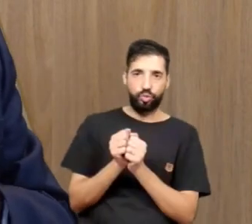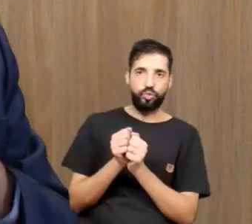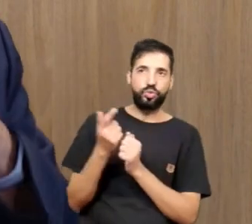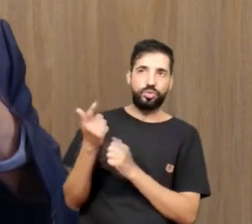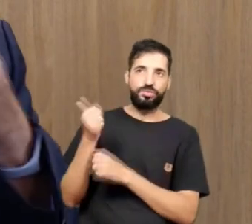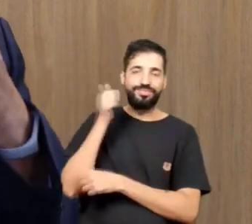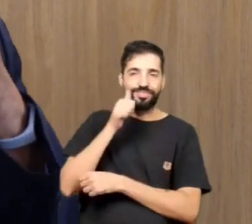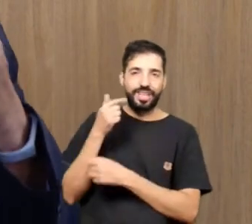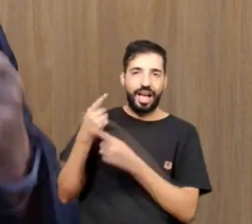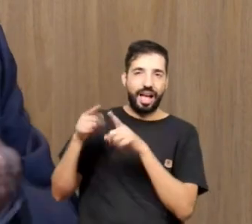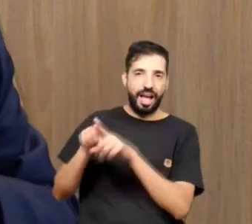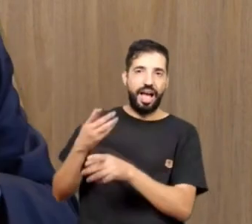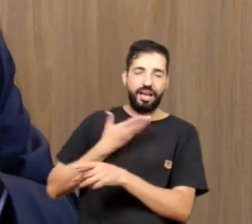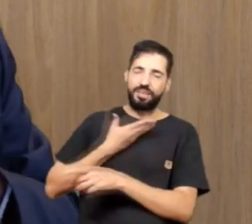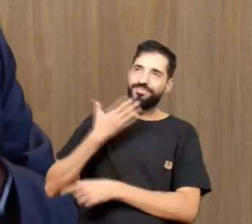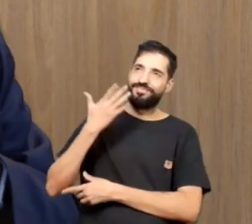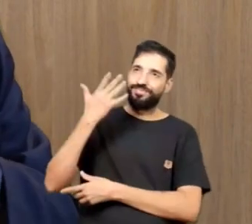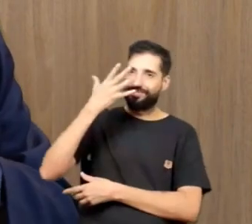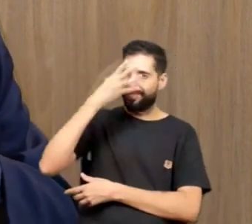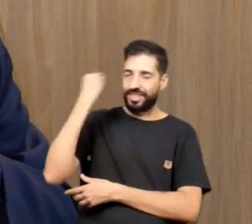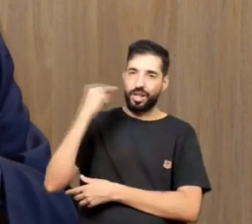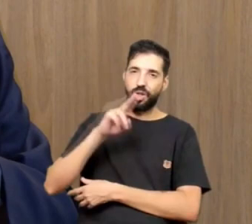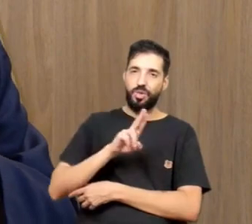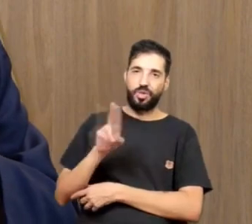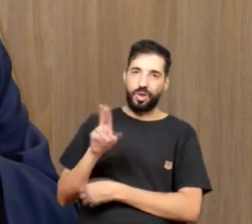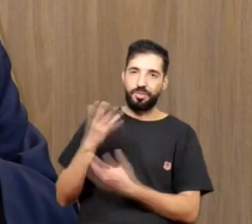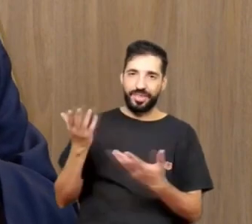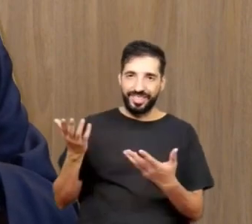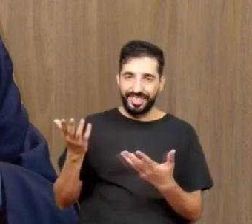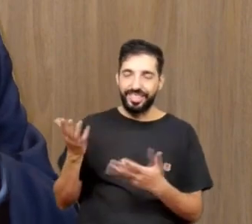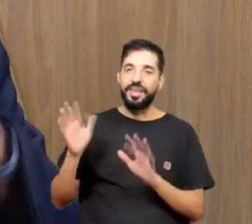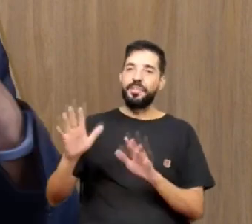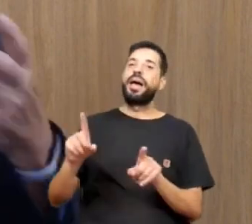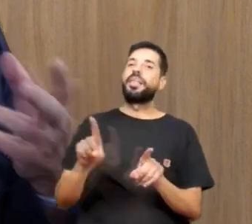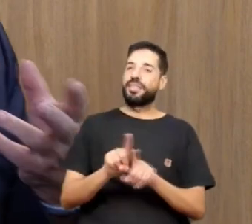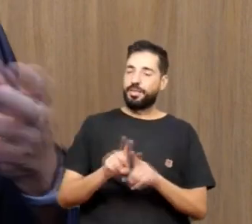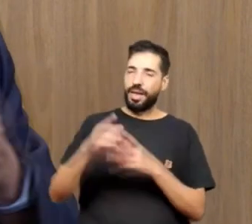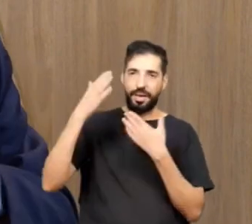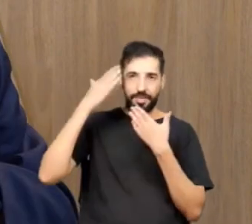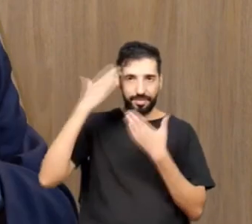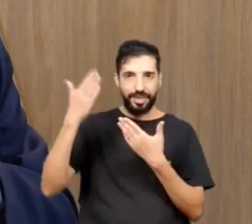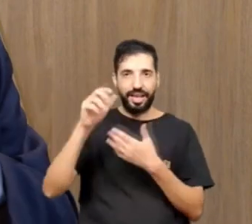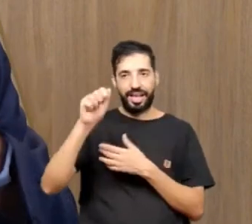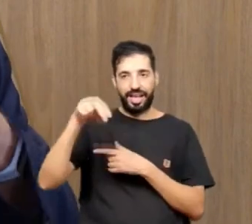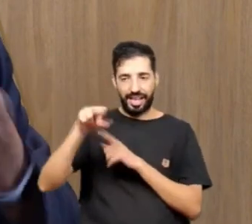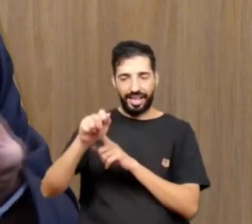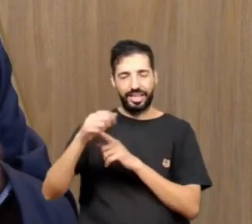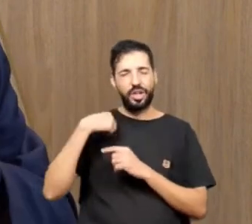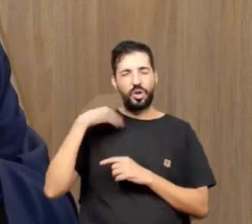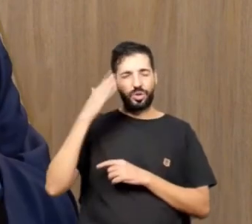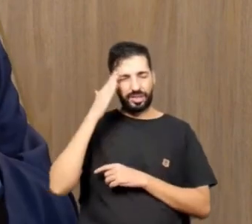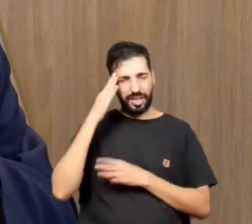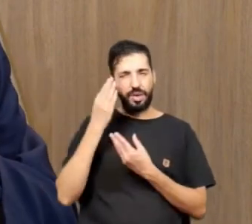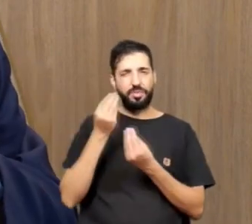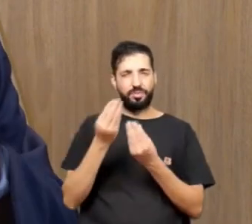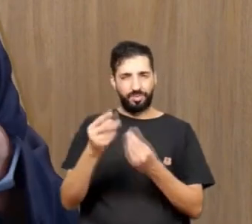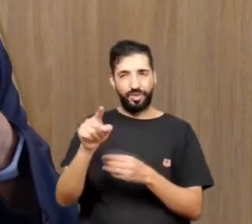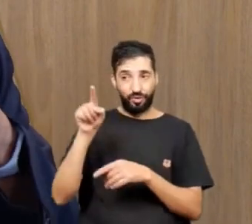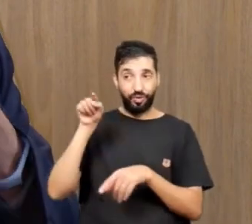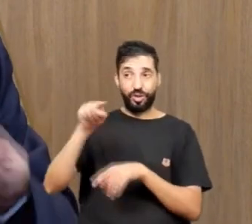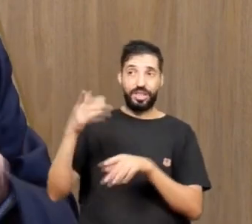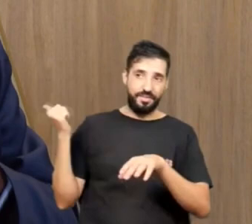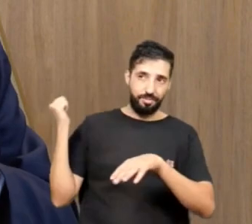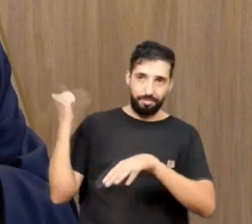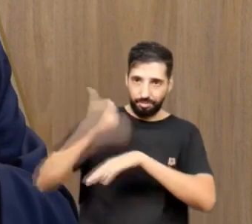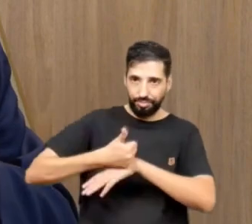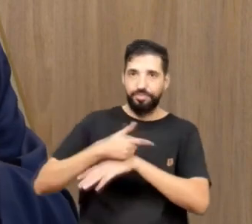esqueci o nome pela idade que eu estou. Mas também, muito obrigado, Ana. Eu sei que muitas vezes você cobriu as ausências,